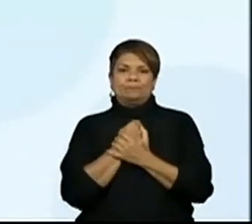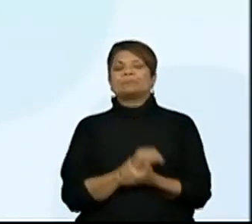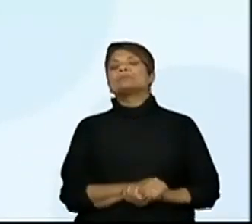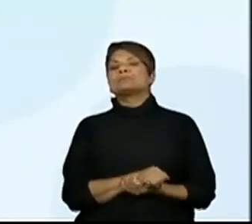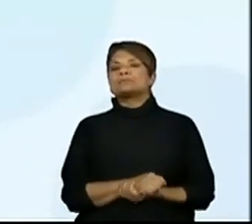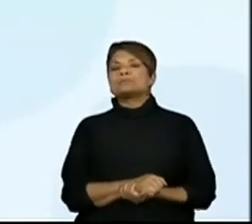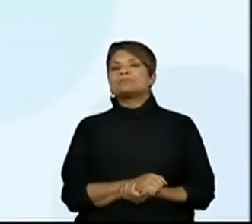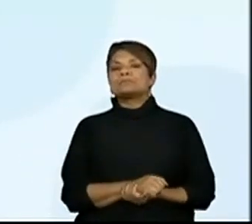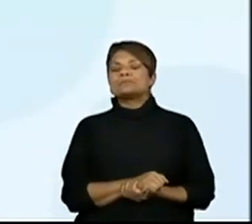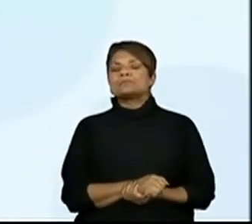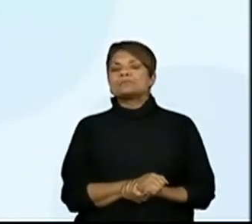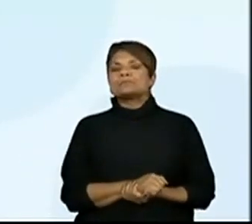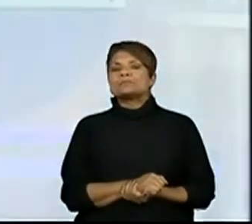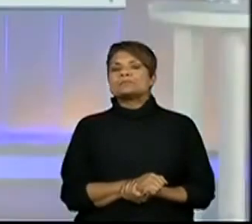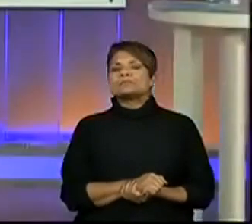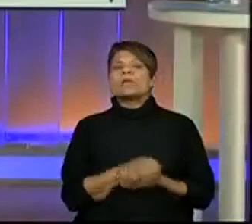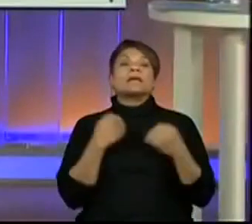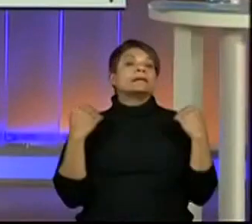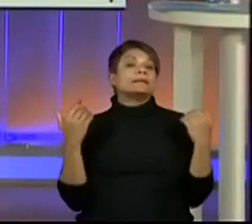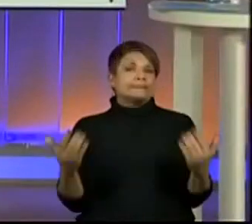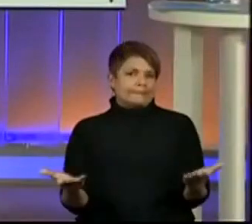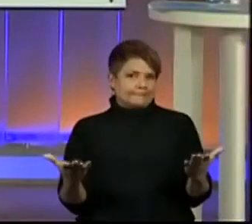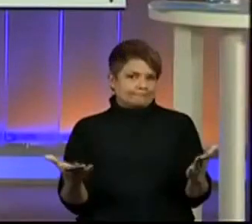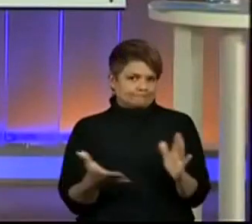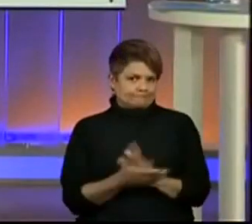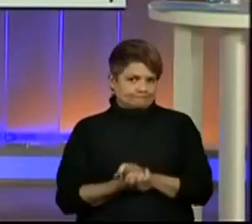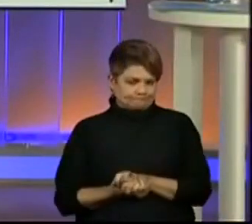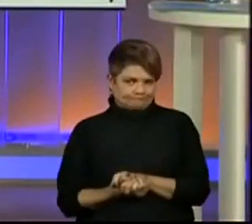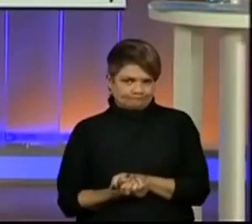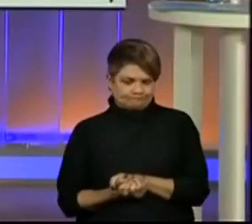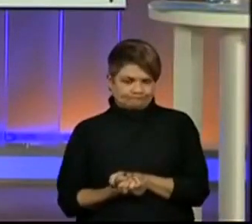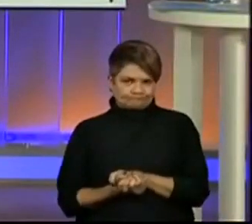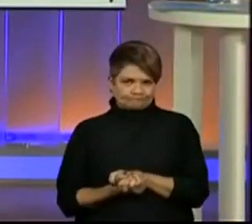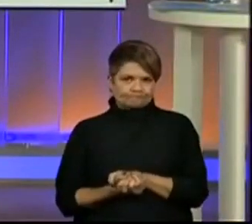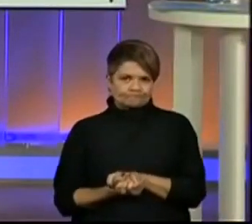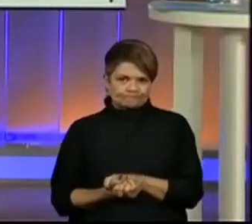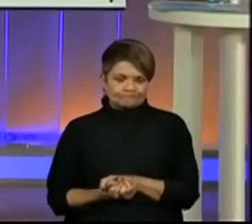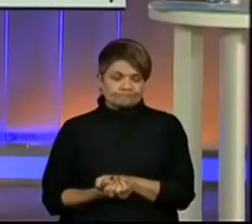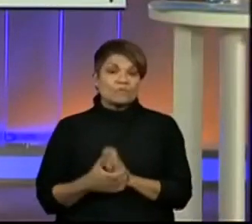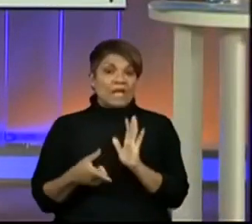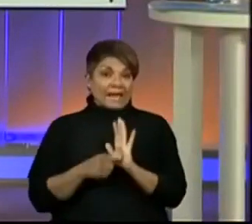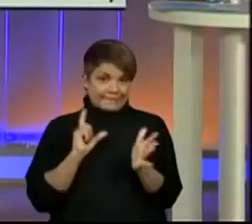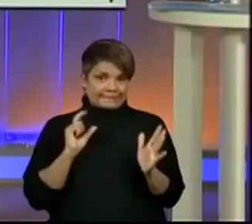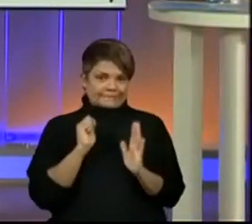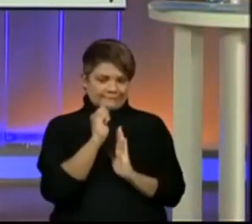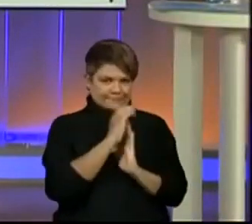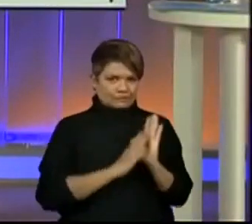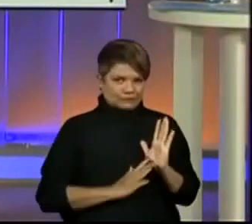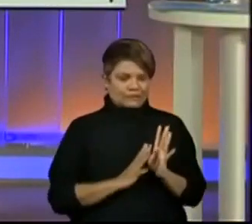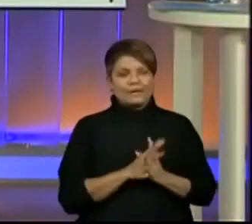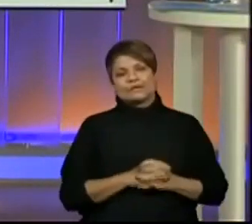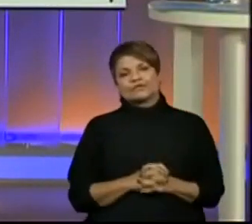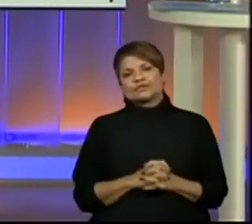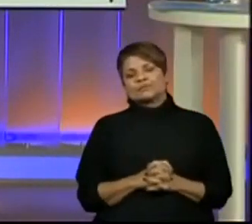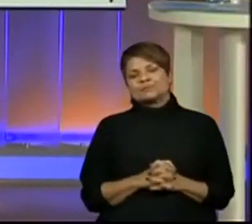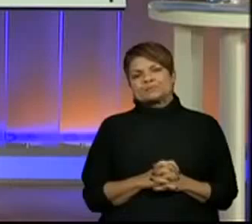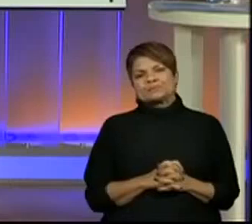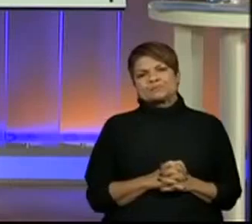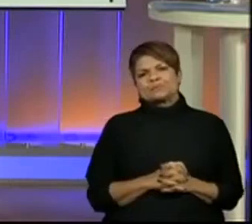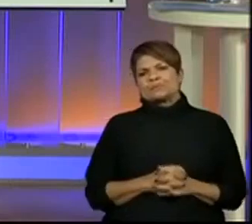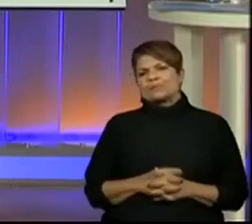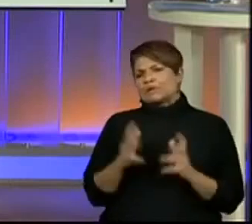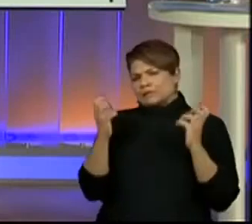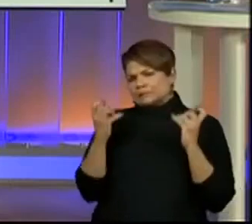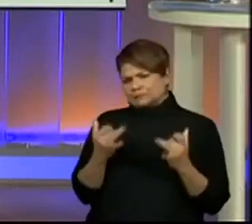E aí, pessoal, antes de irmos para tarefas, vamos falar um pouquinho sobre esse